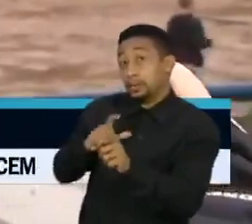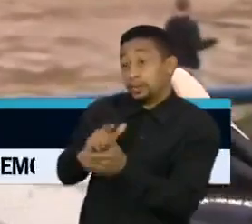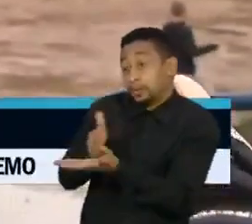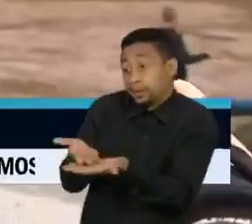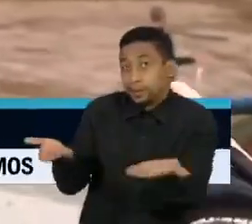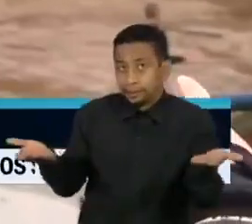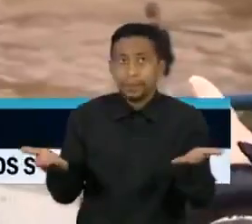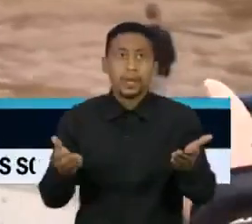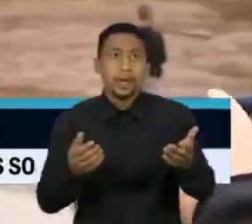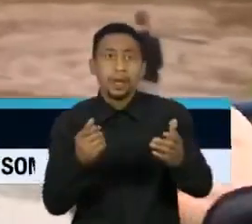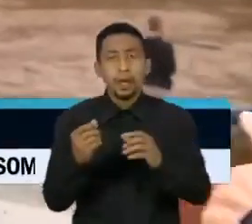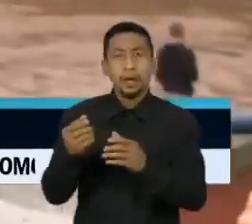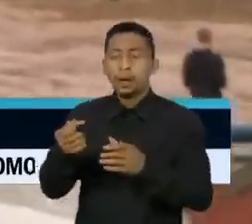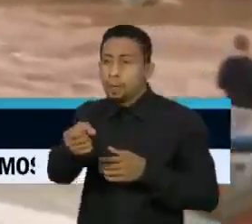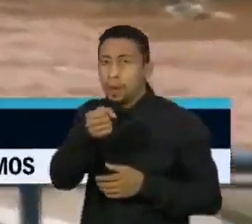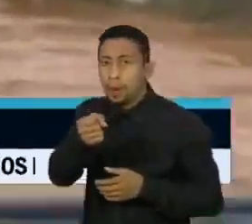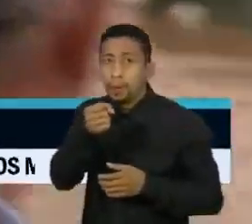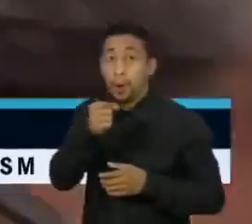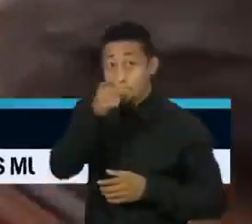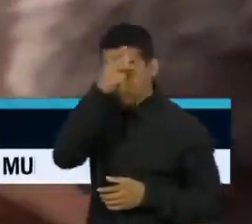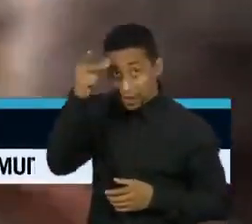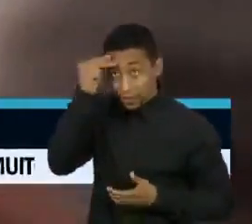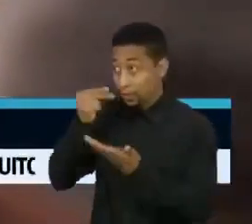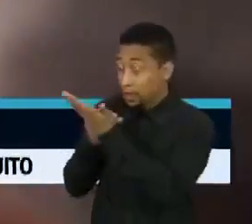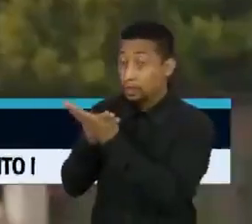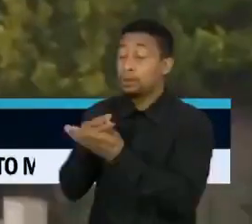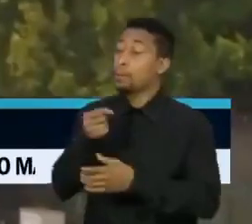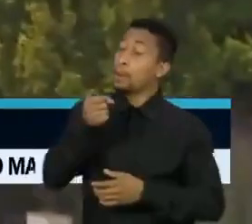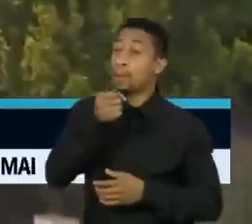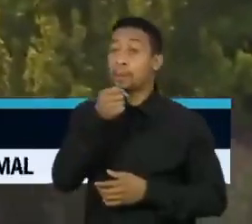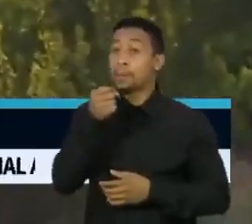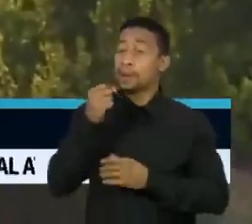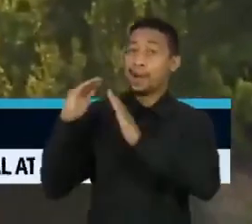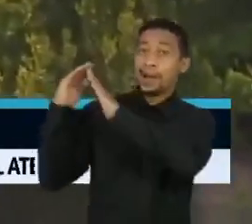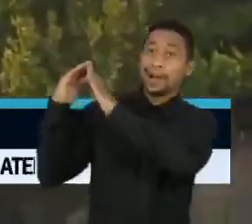desabar, interrompendo a entrevista do prefeito para uma emissora de TV.